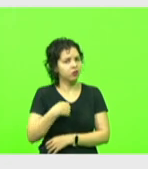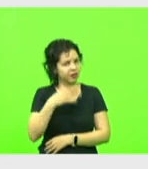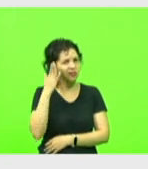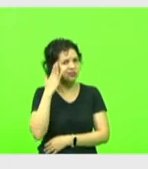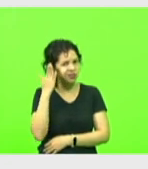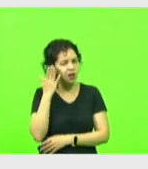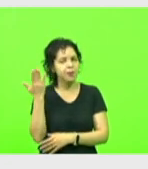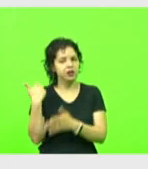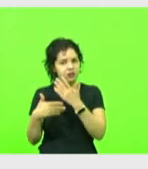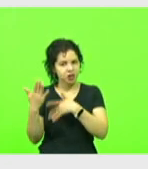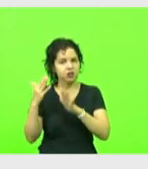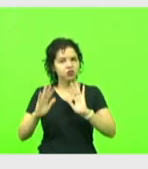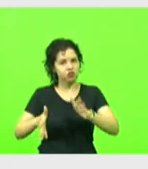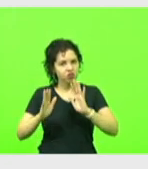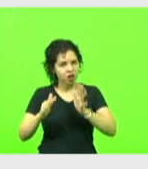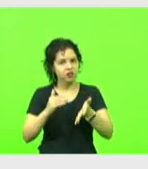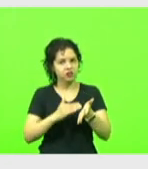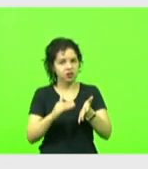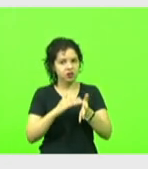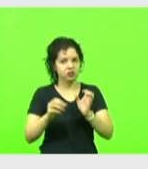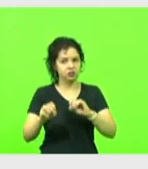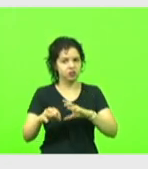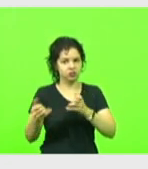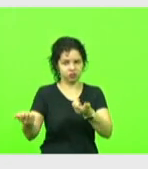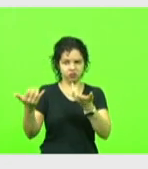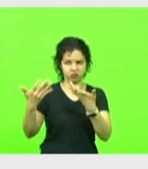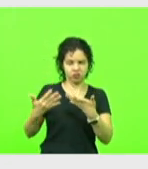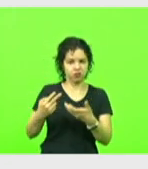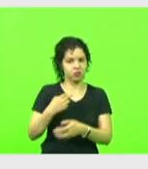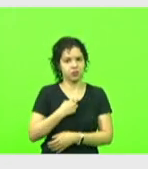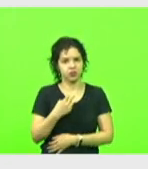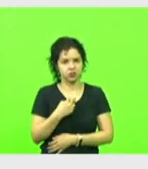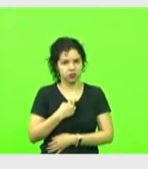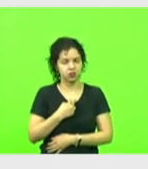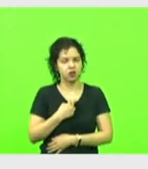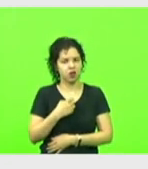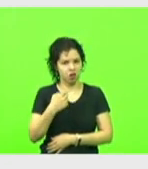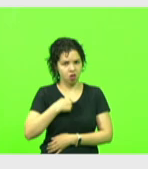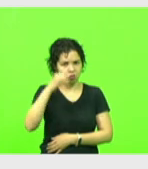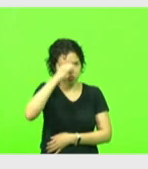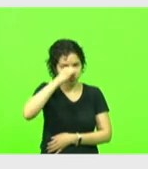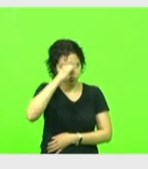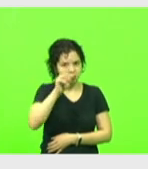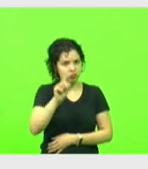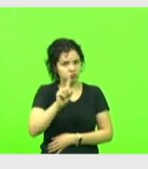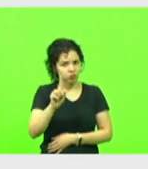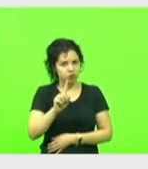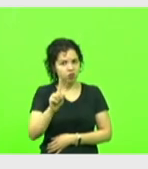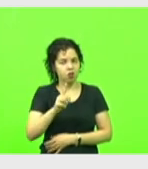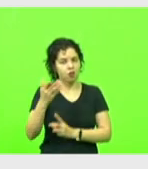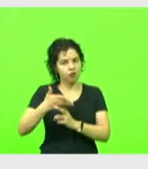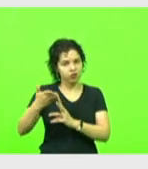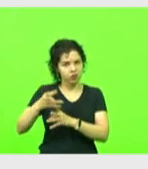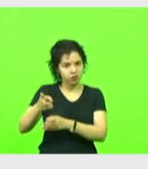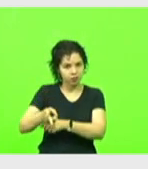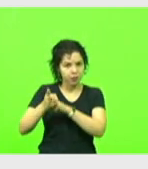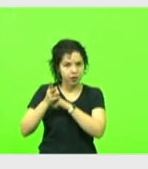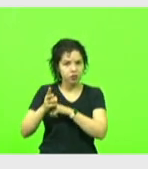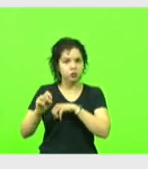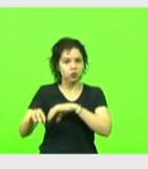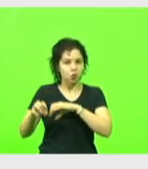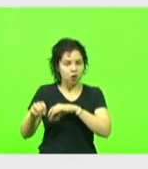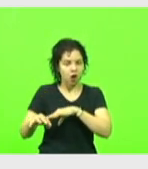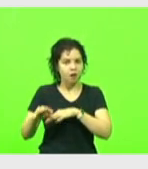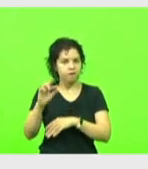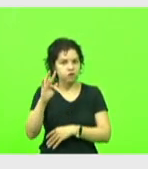precisa me dizer isso. Agora, não me chamem de idiota, porque o financiamento da educação, ele não é apenas